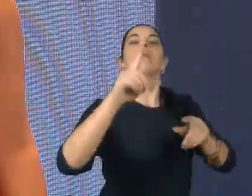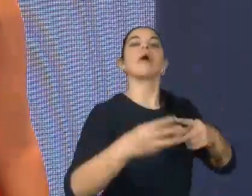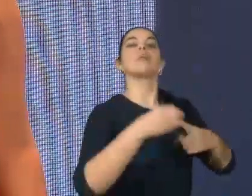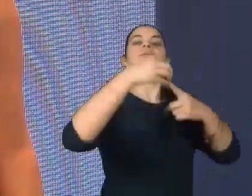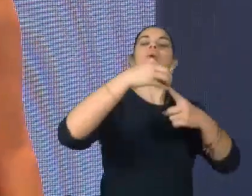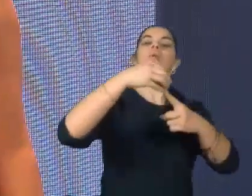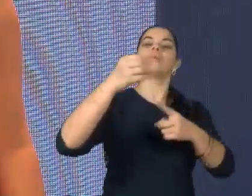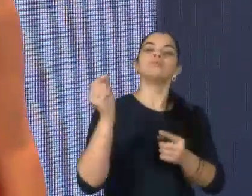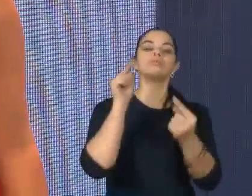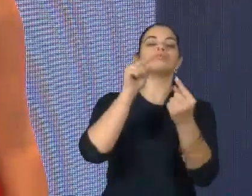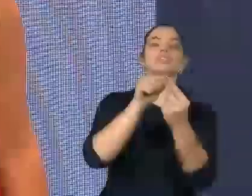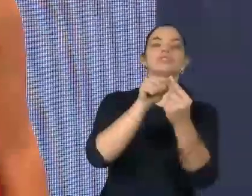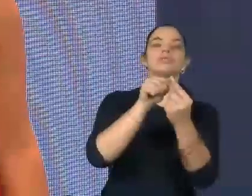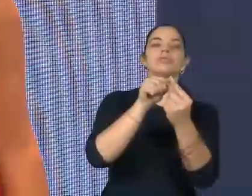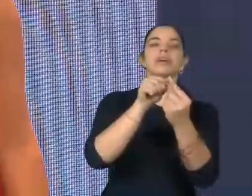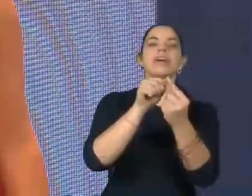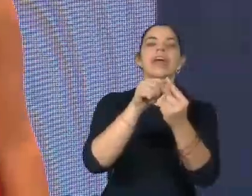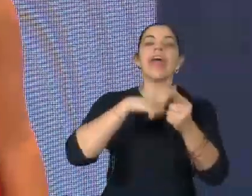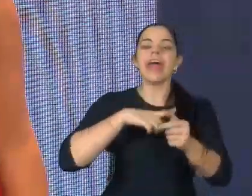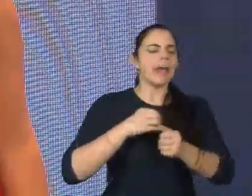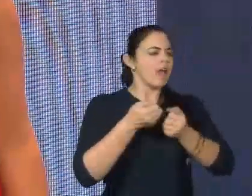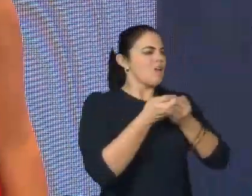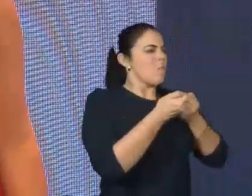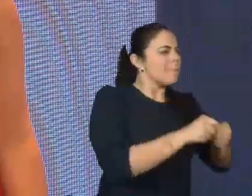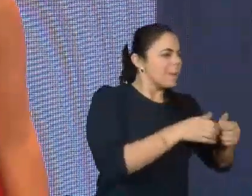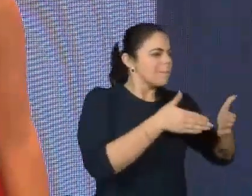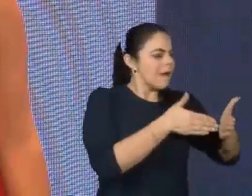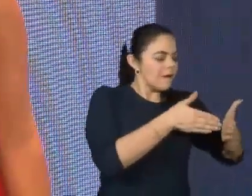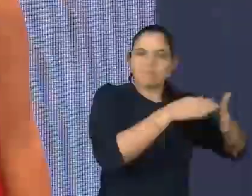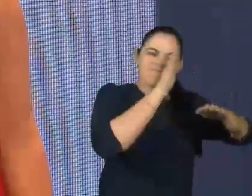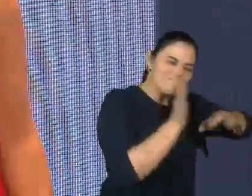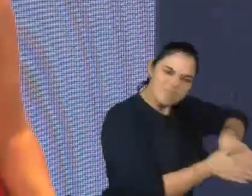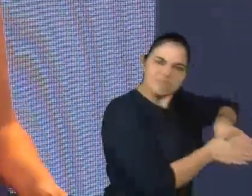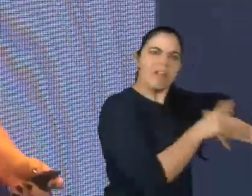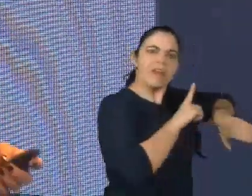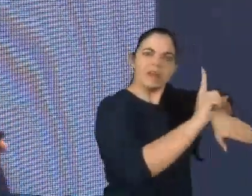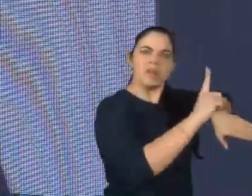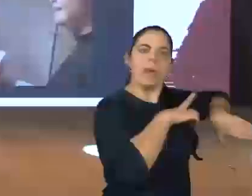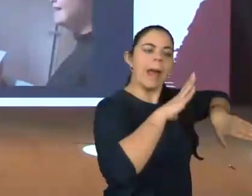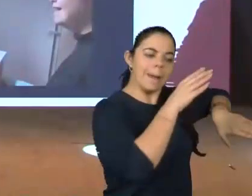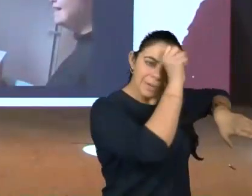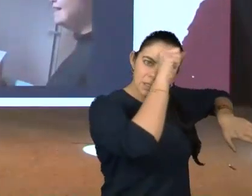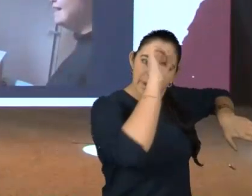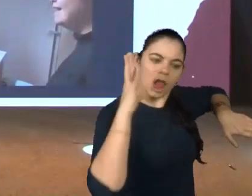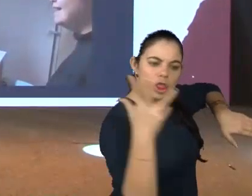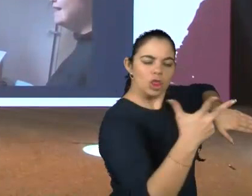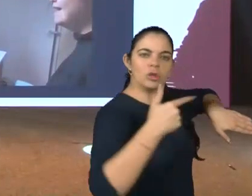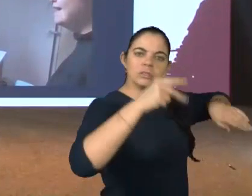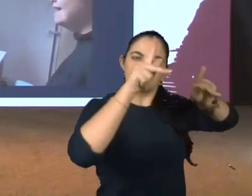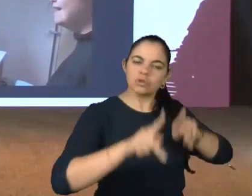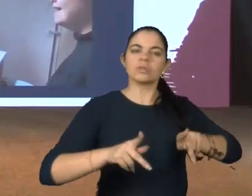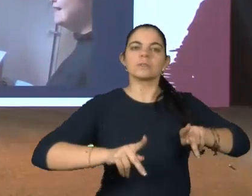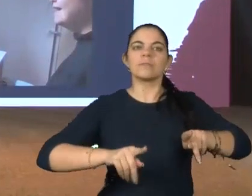objetivo? Quebrar barreiras. A aprendizagem, ela é para todos. Aliás,